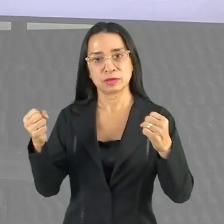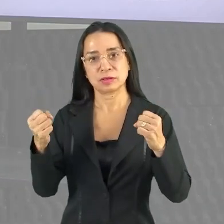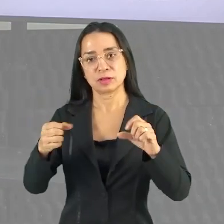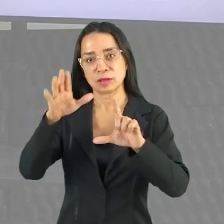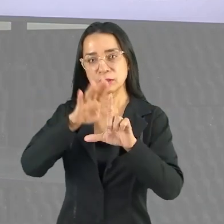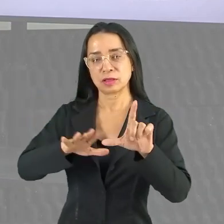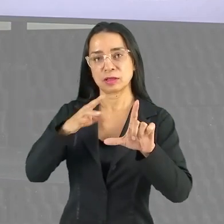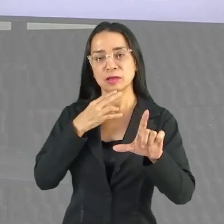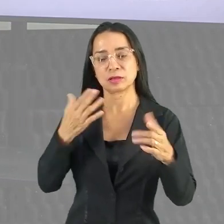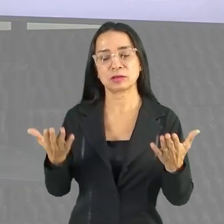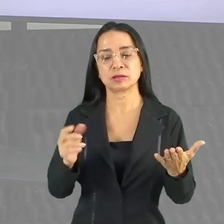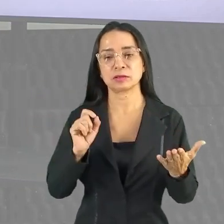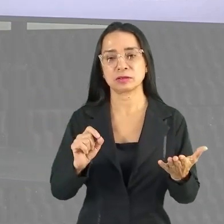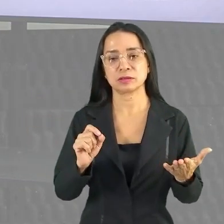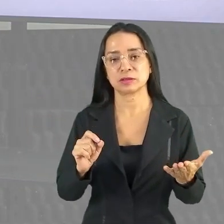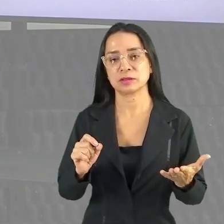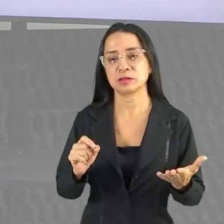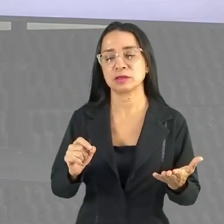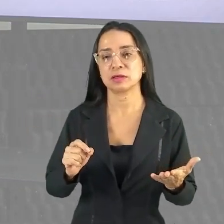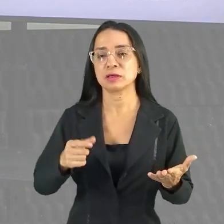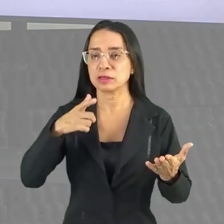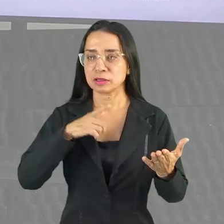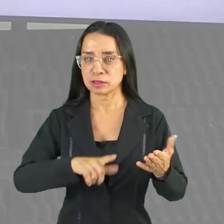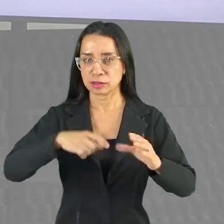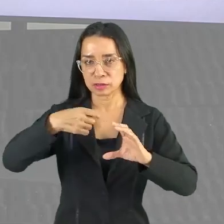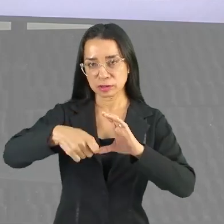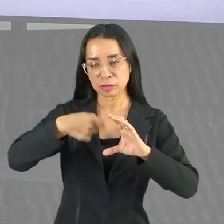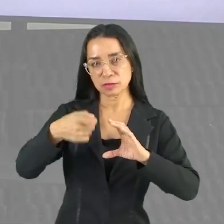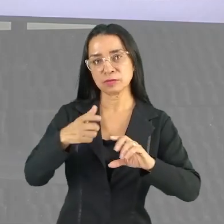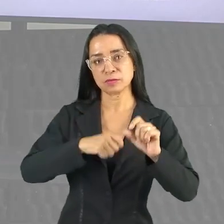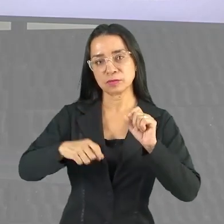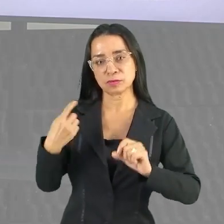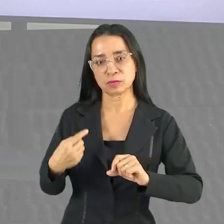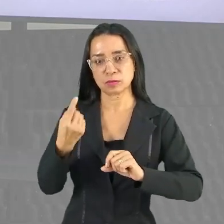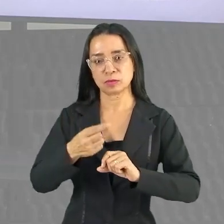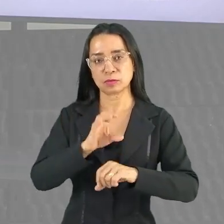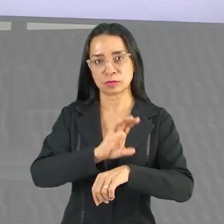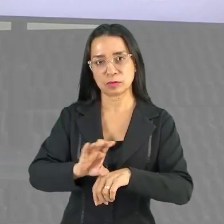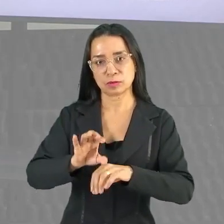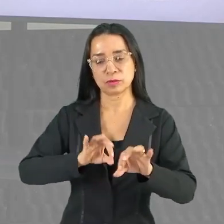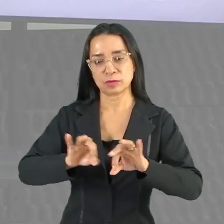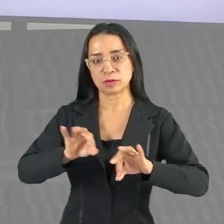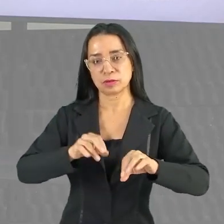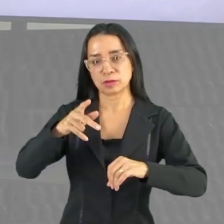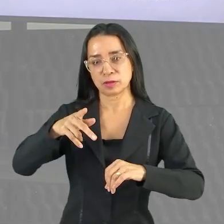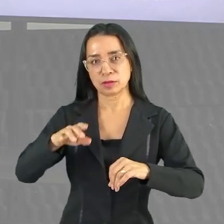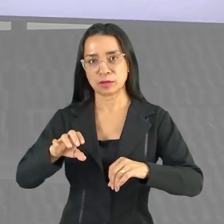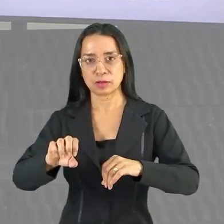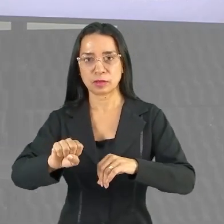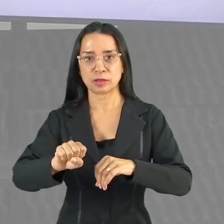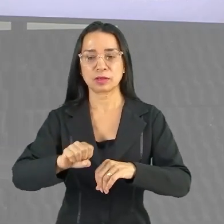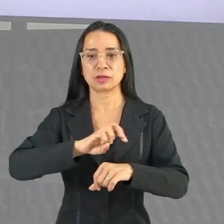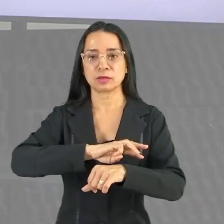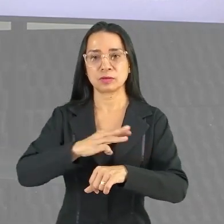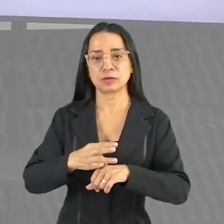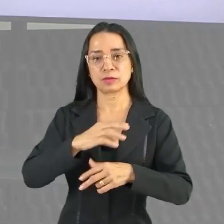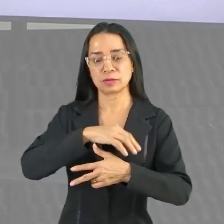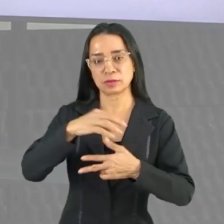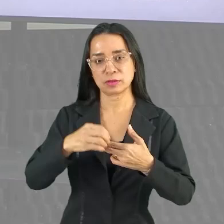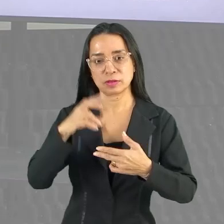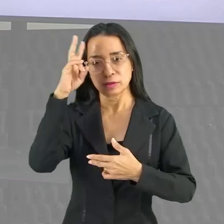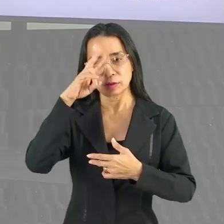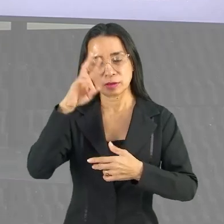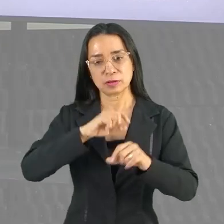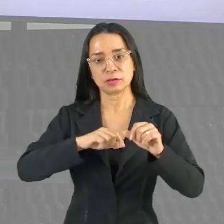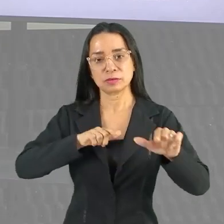Educação Física, tá? Então vamos para mais um vídeo do nosso cursinho preparatório Paz, Uema e Enem, lembrando que